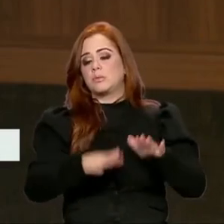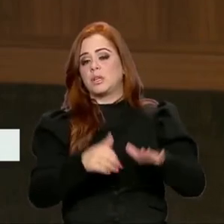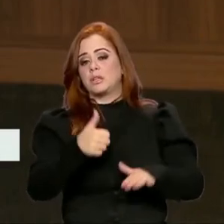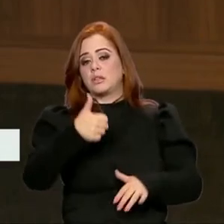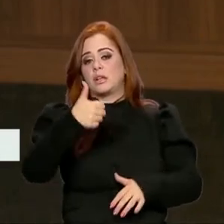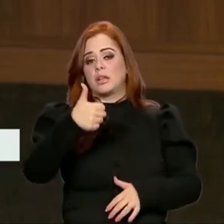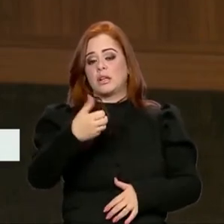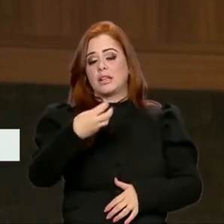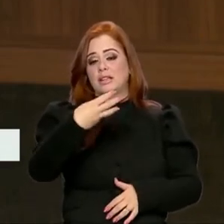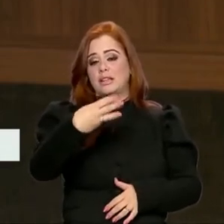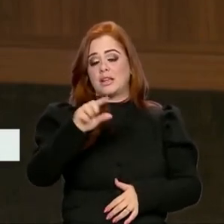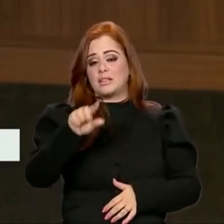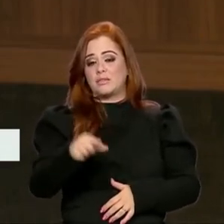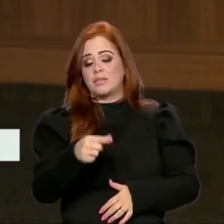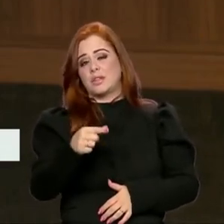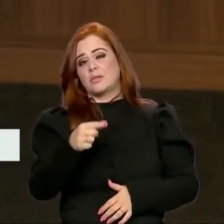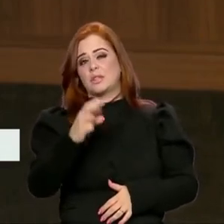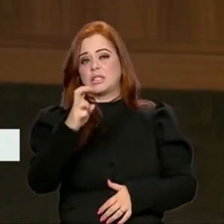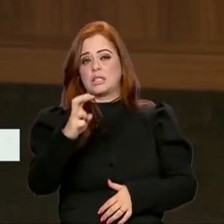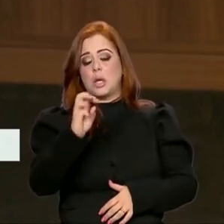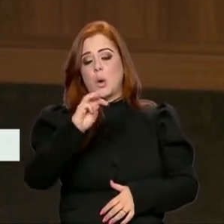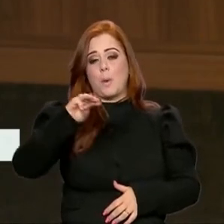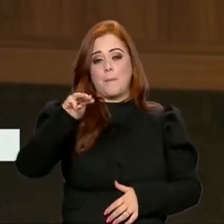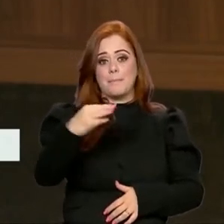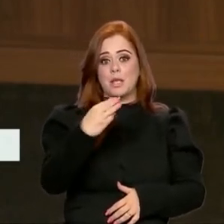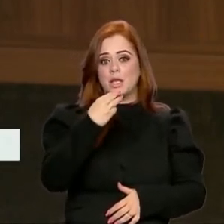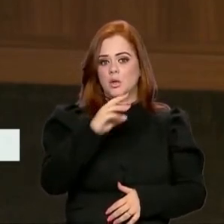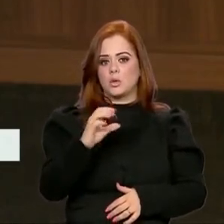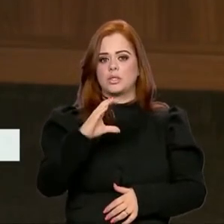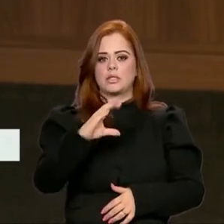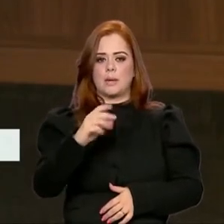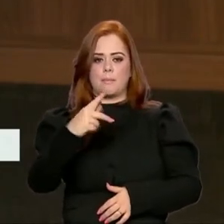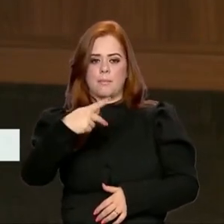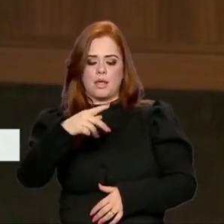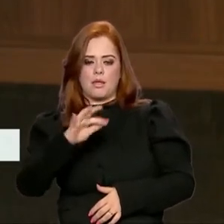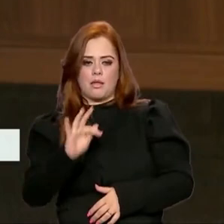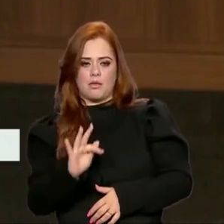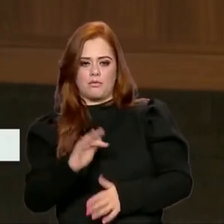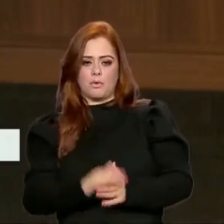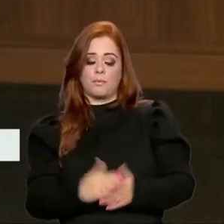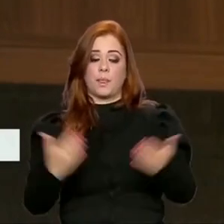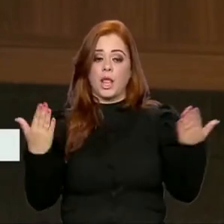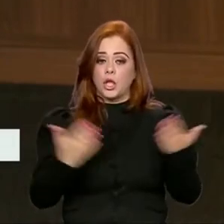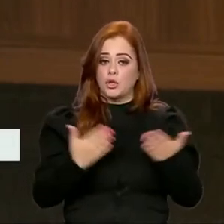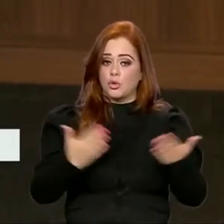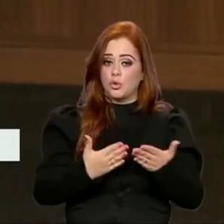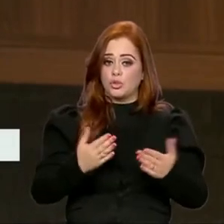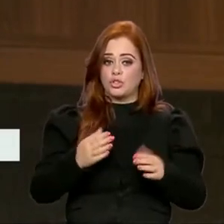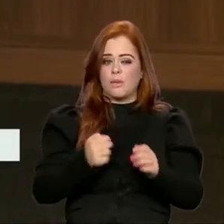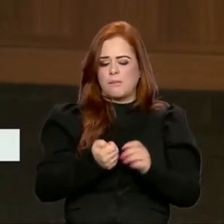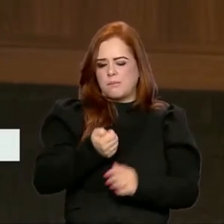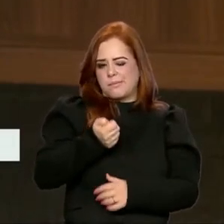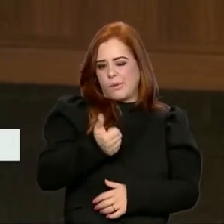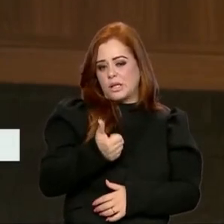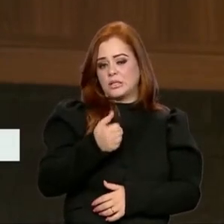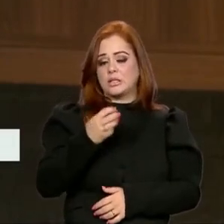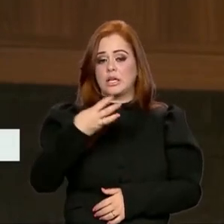milhões de CPFs a essa altura, e quase hoje, quase 3 bilhões de dívidas